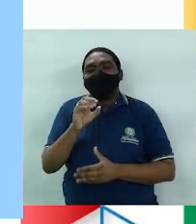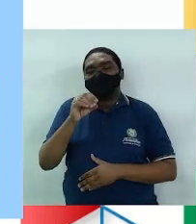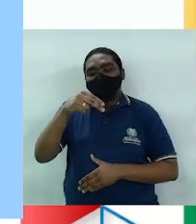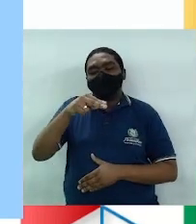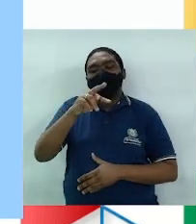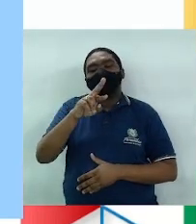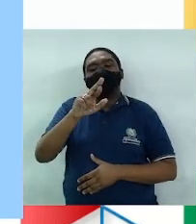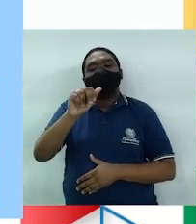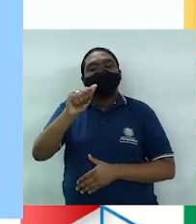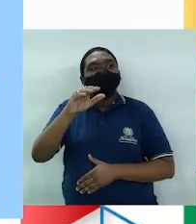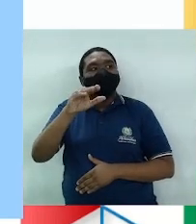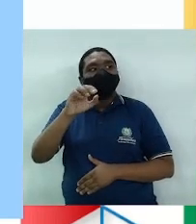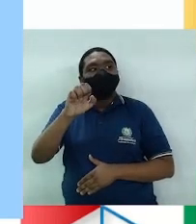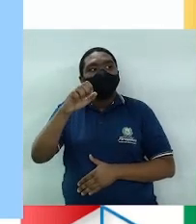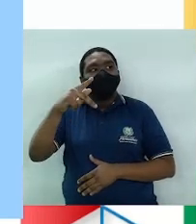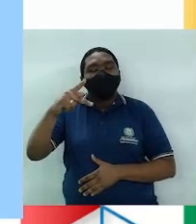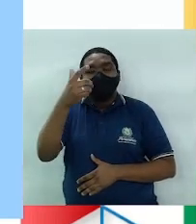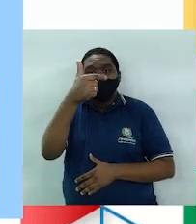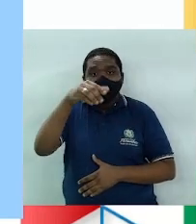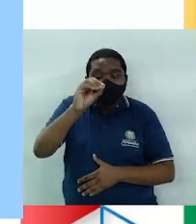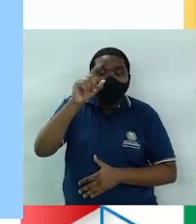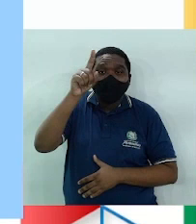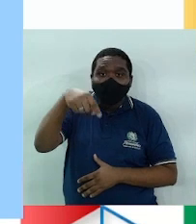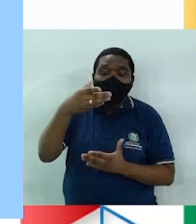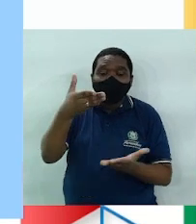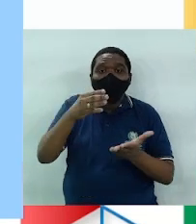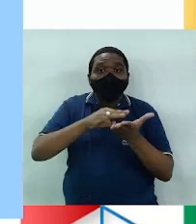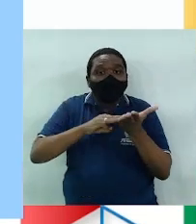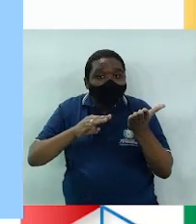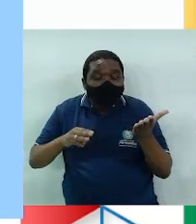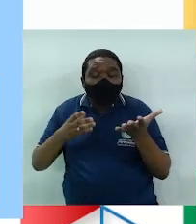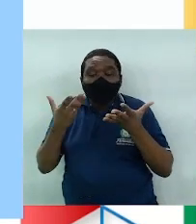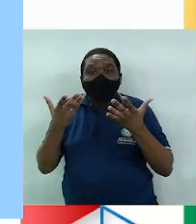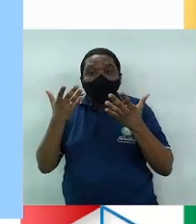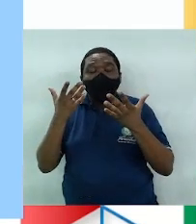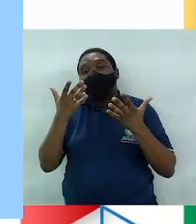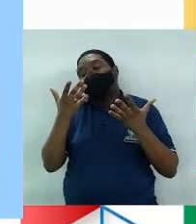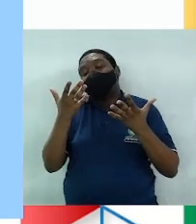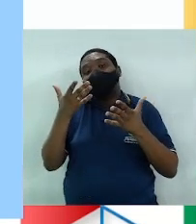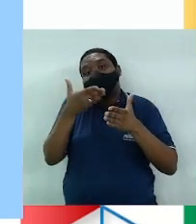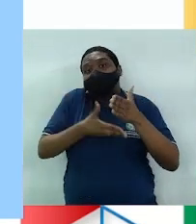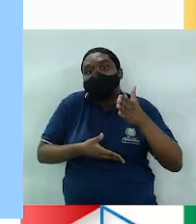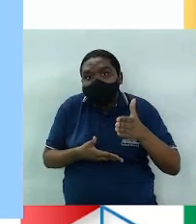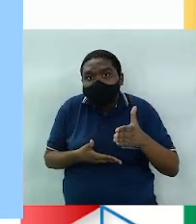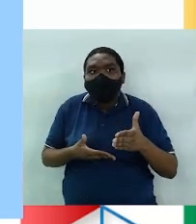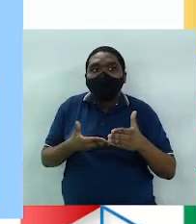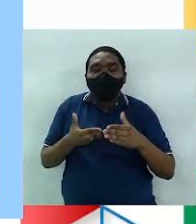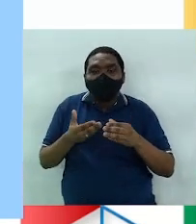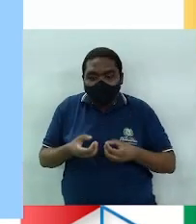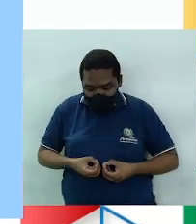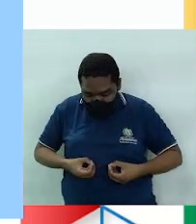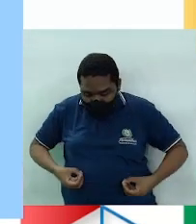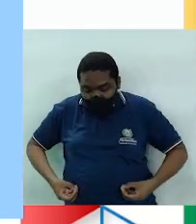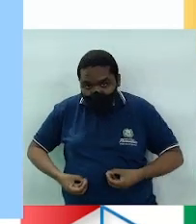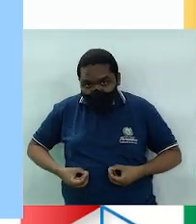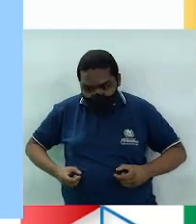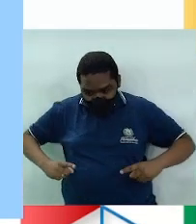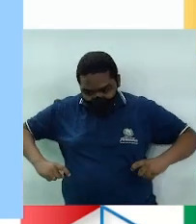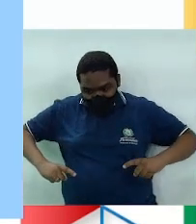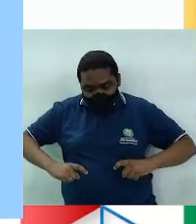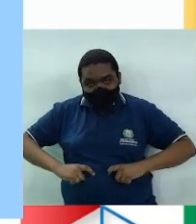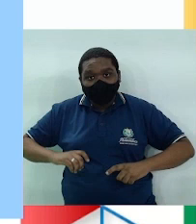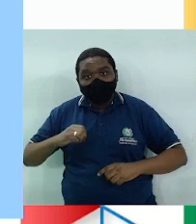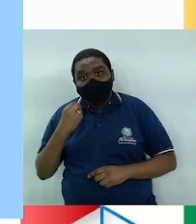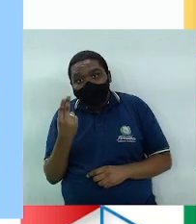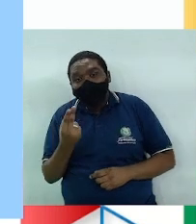certo? A contracepção é todo método que visa impedir a fertilização de um óvulo ou impedir a nitificação